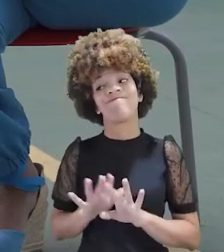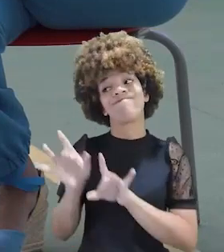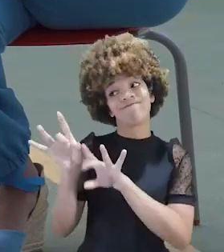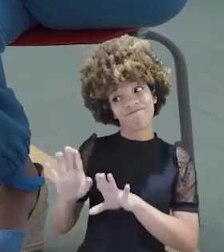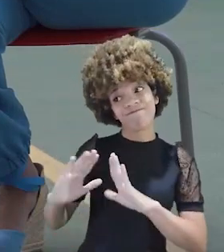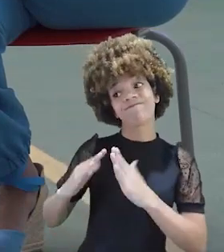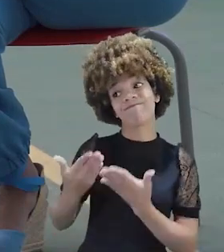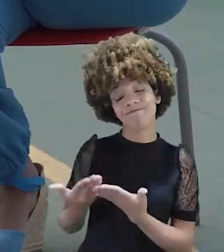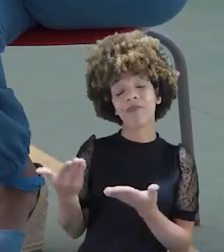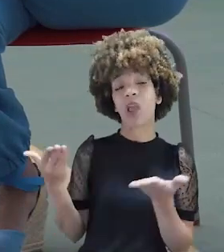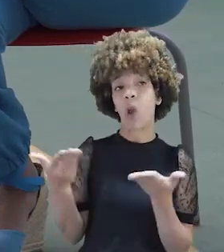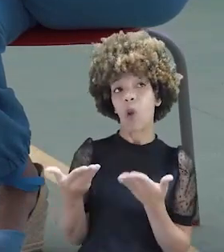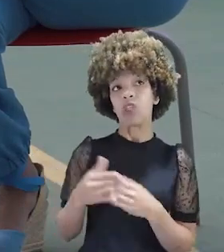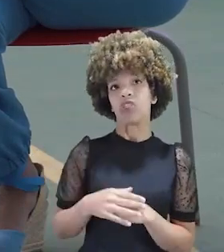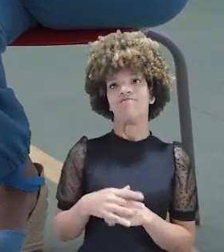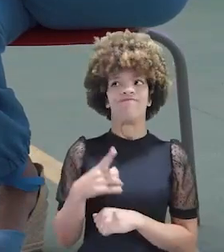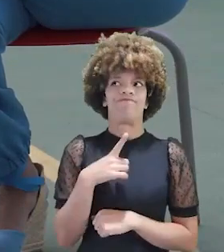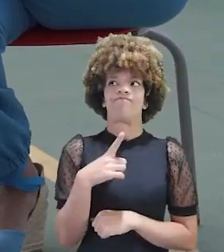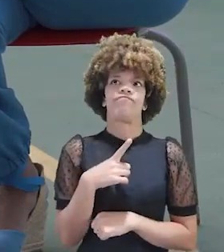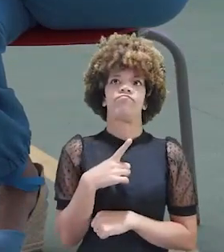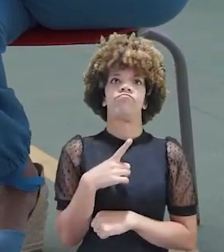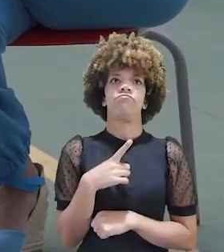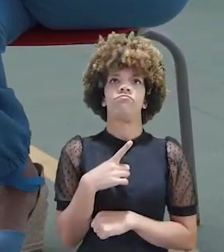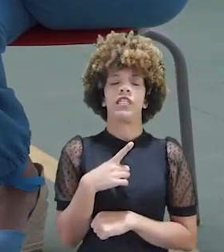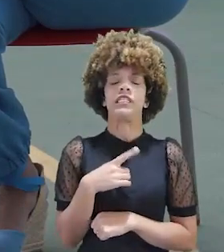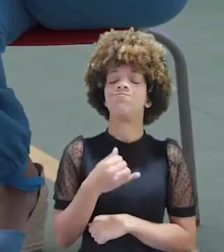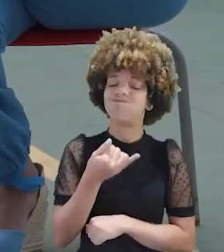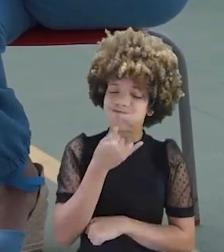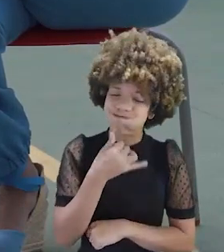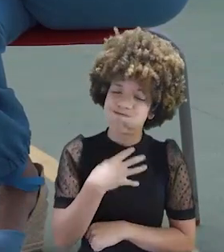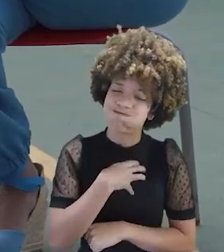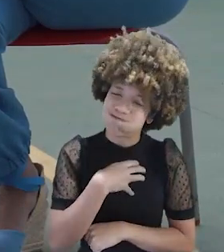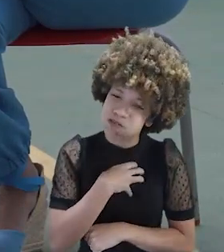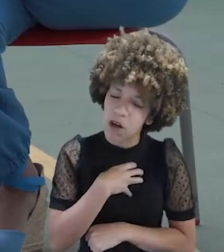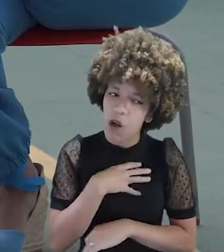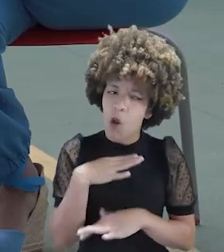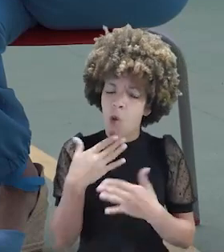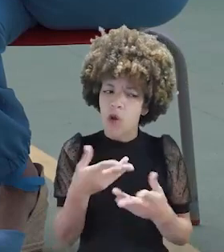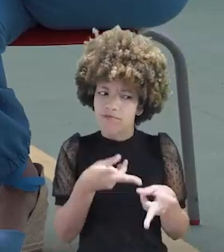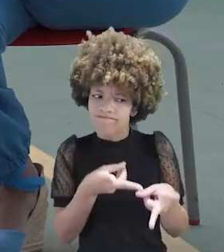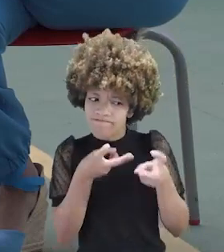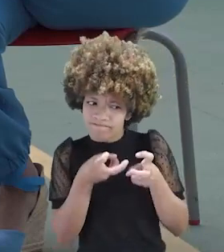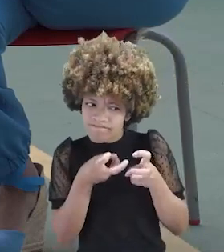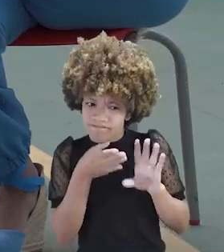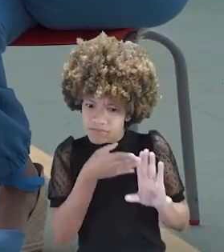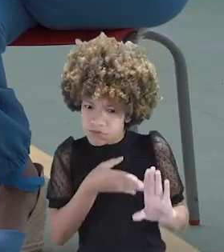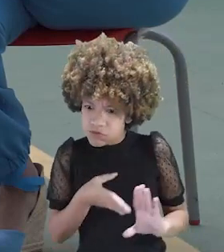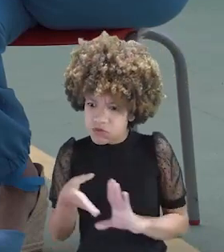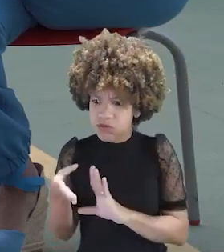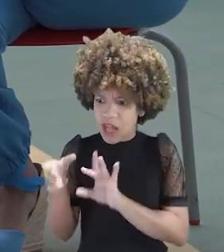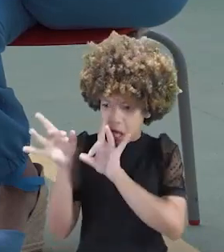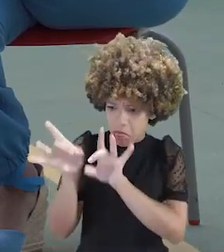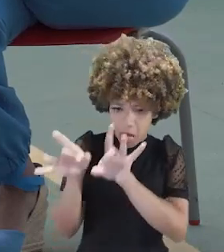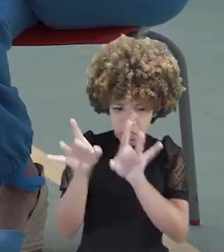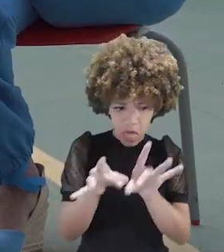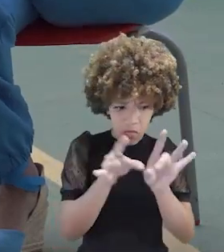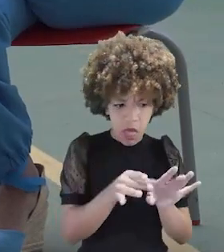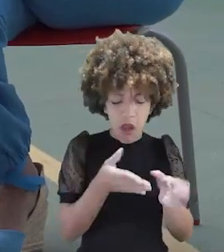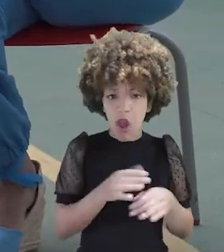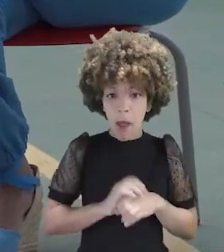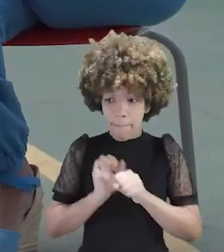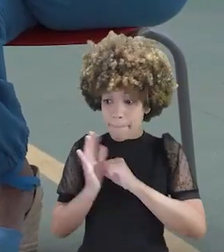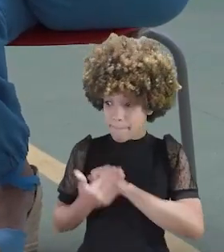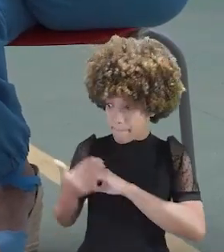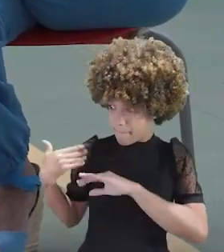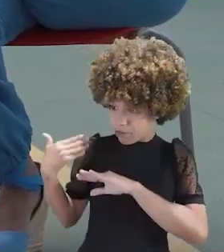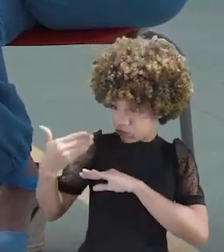A evasão hoje vem de... é muito triste quando a gente passa, né? Acho que agora, depois da